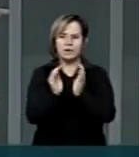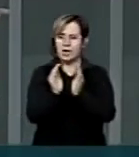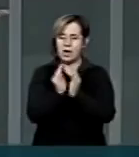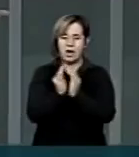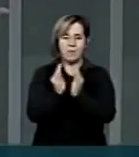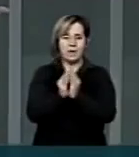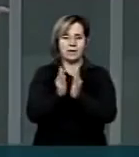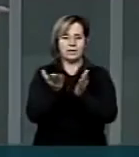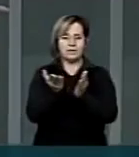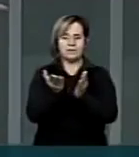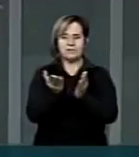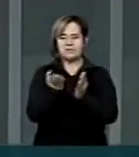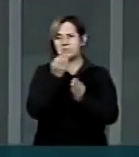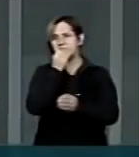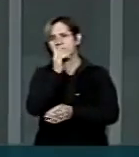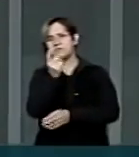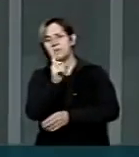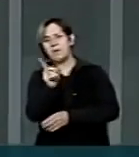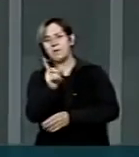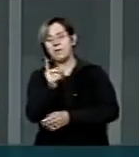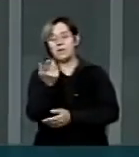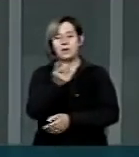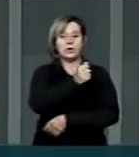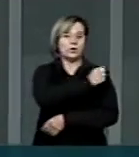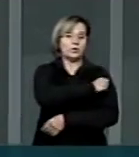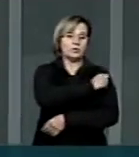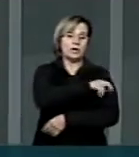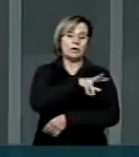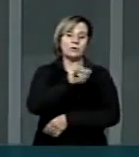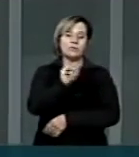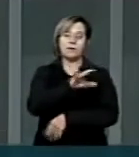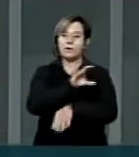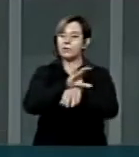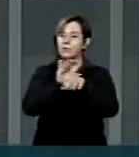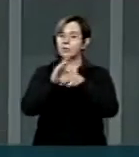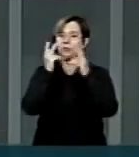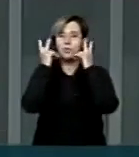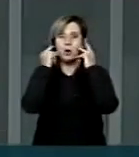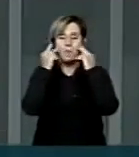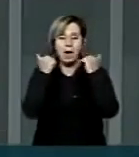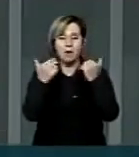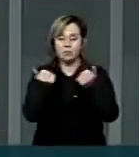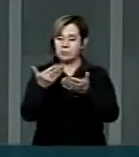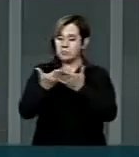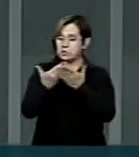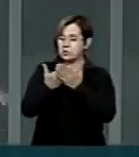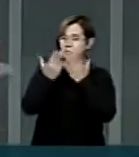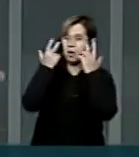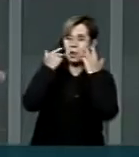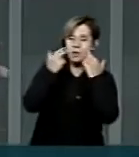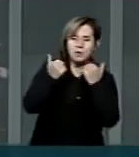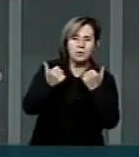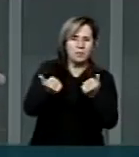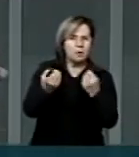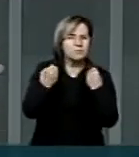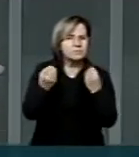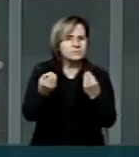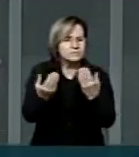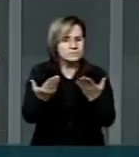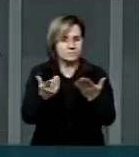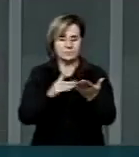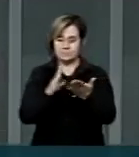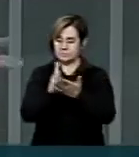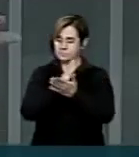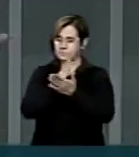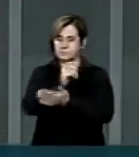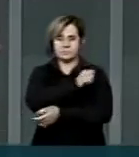tornavam inviáveis e os alunos iriam para o curso regular. para as escolas irregulares. Ora, tem alunos